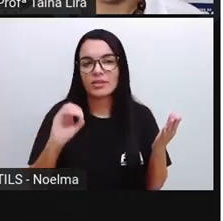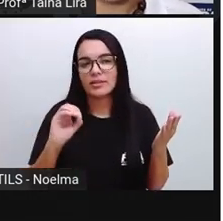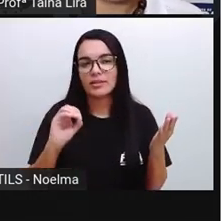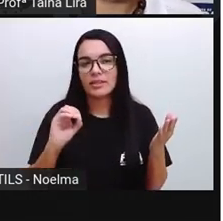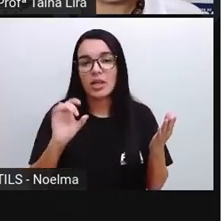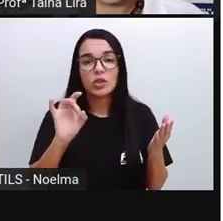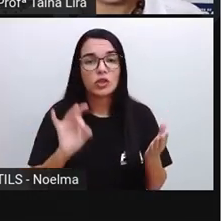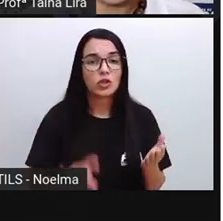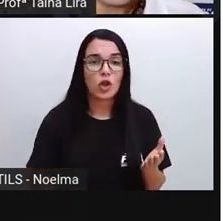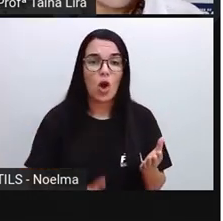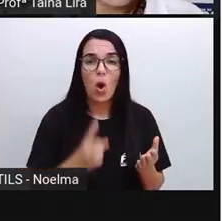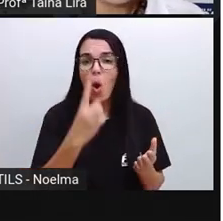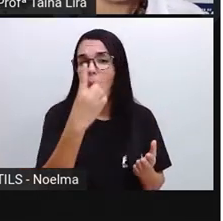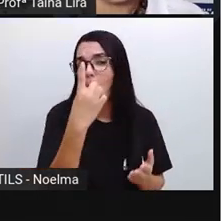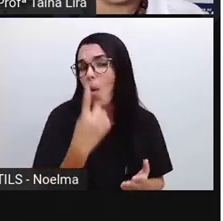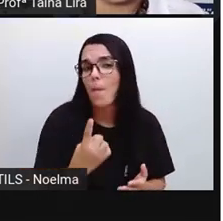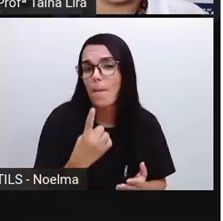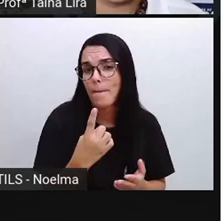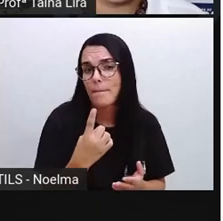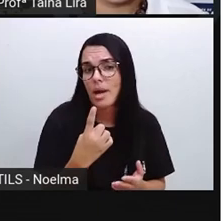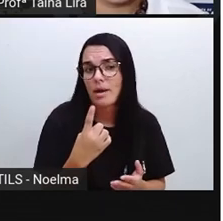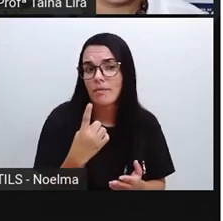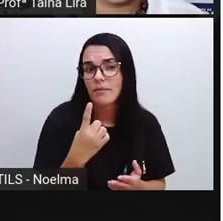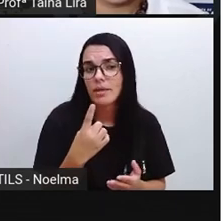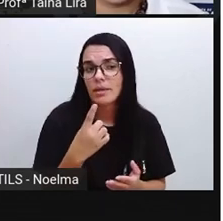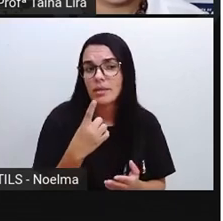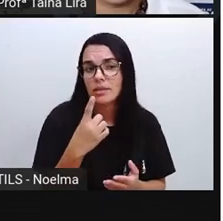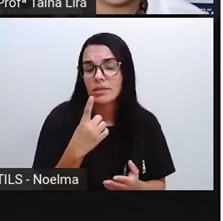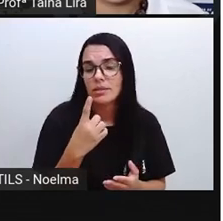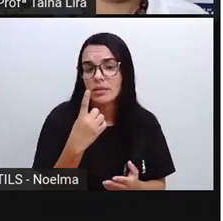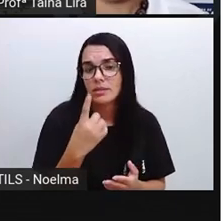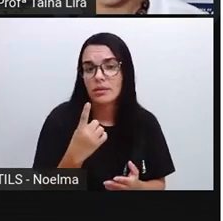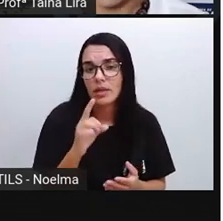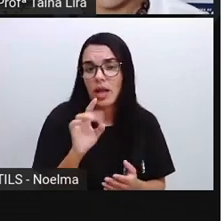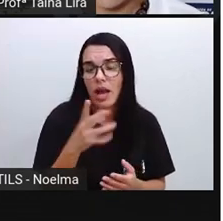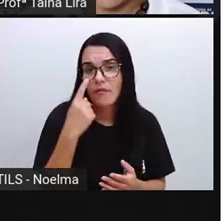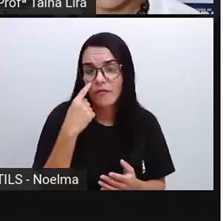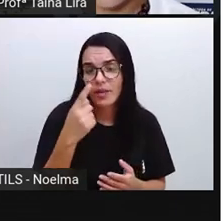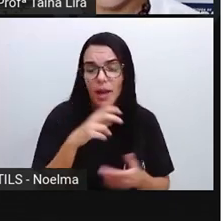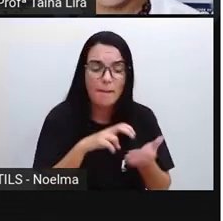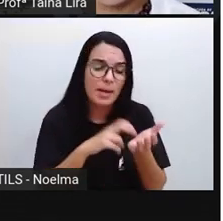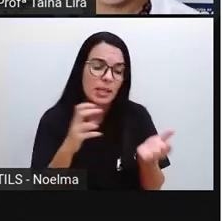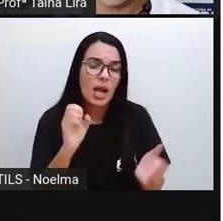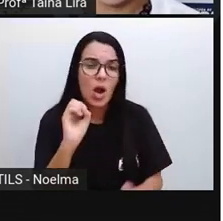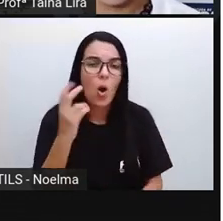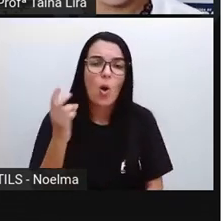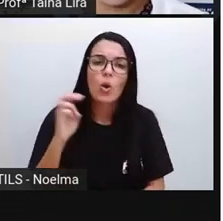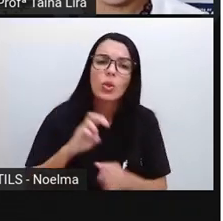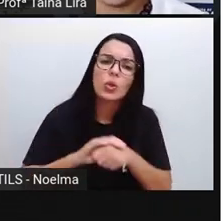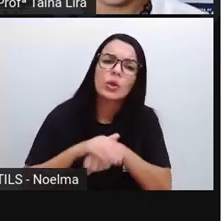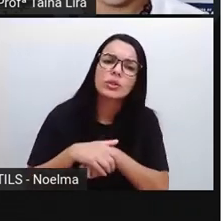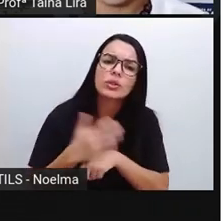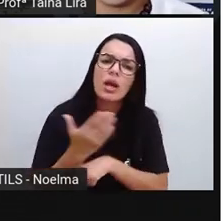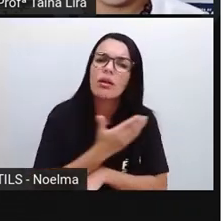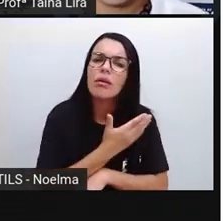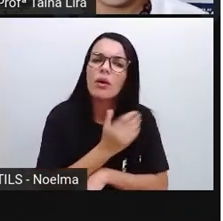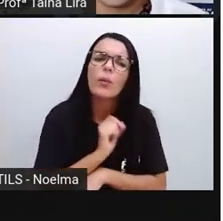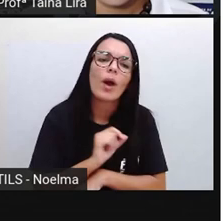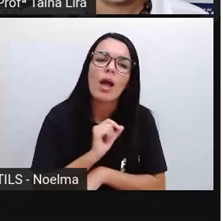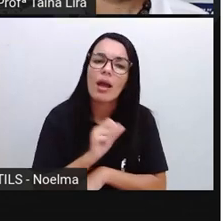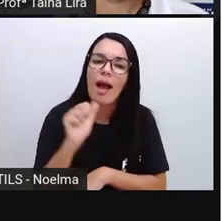Dez. Dez da manhã ou dez da noite? O é que o segundo ano acha? Será que é dez da manhã ou dez da noite?